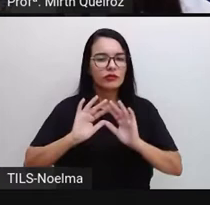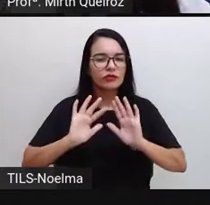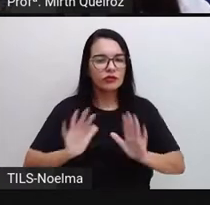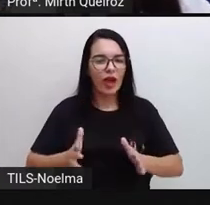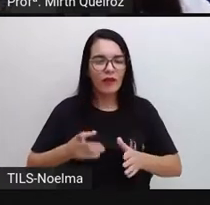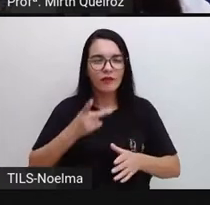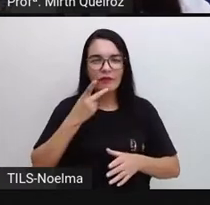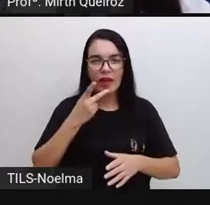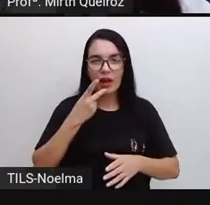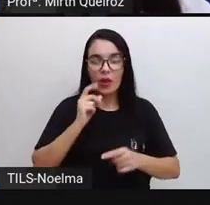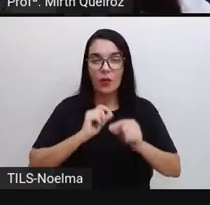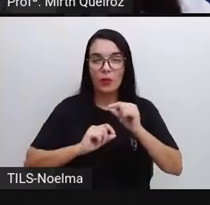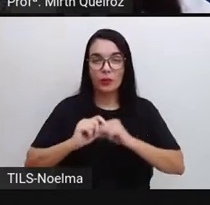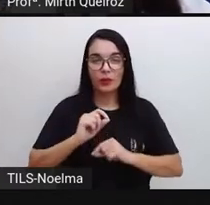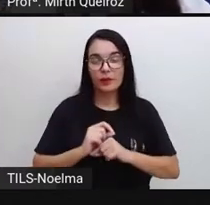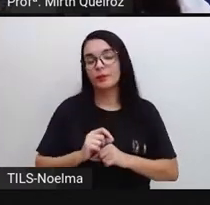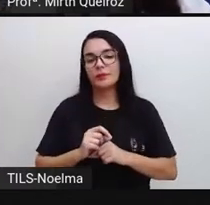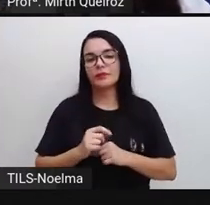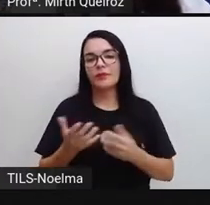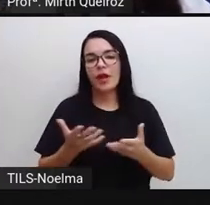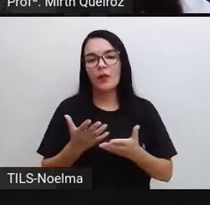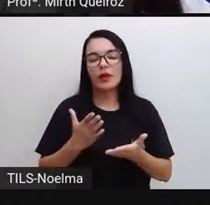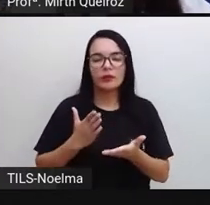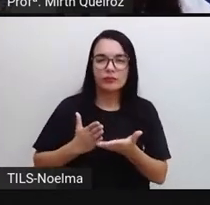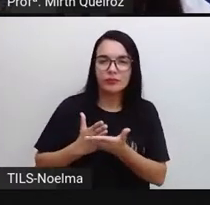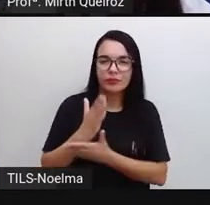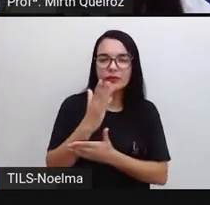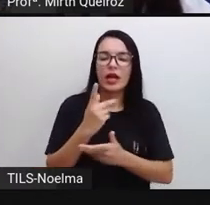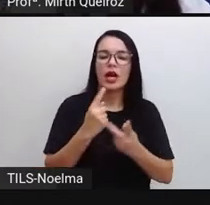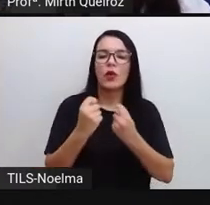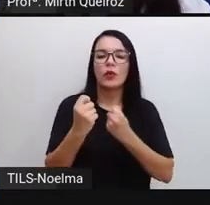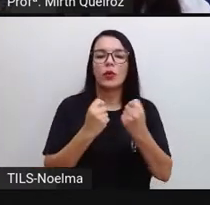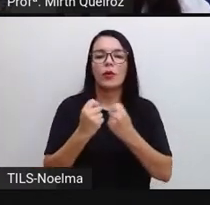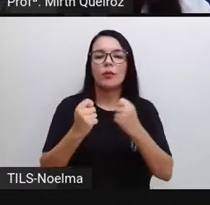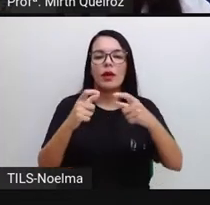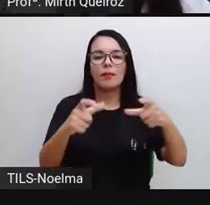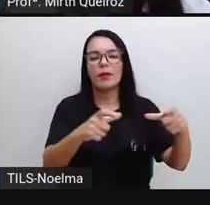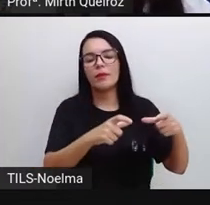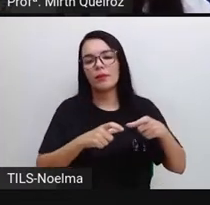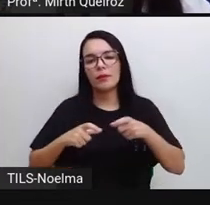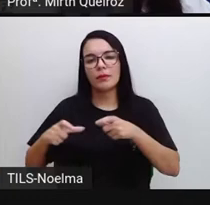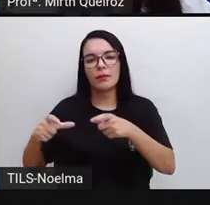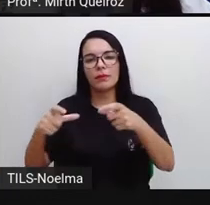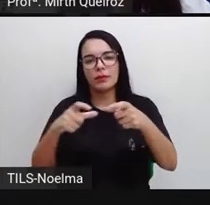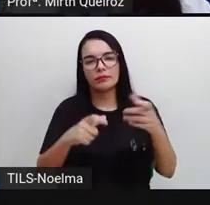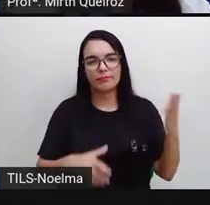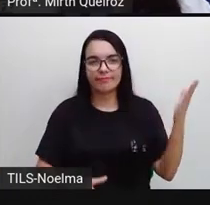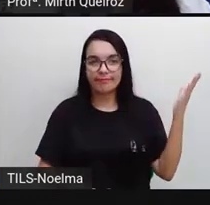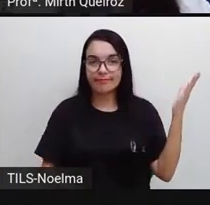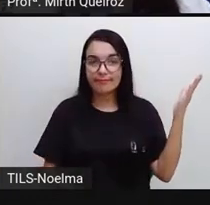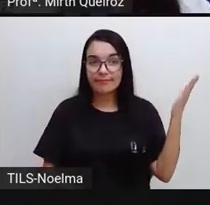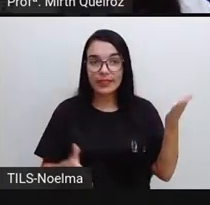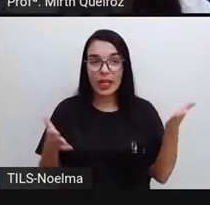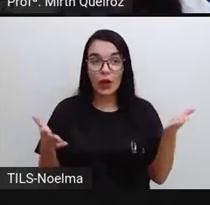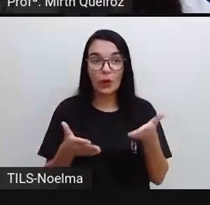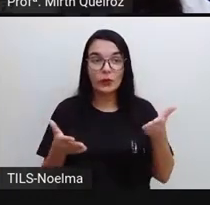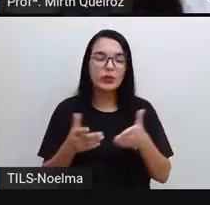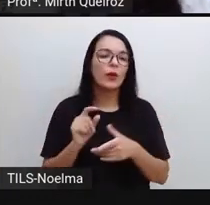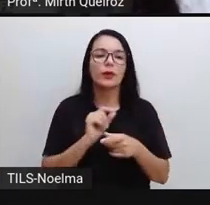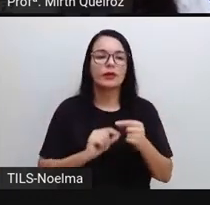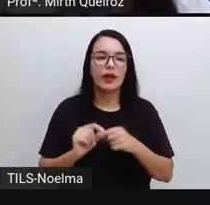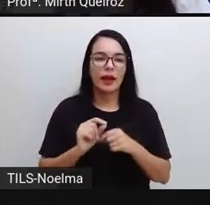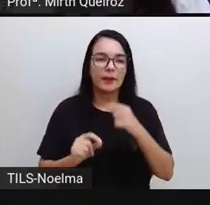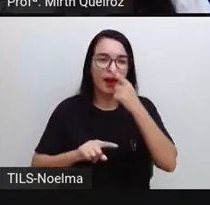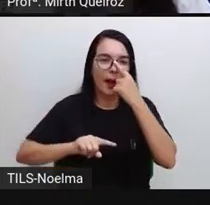entramos um pouquinho falando sobre os setores da economia. Então, o que nós iremos estudar hoje,